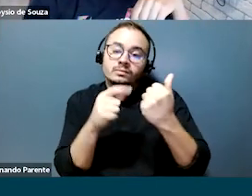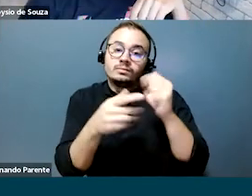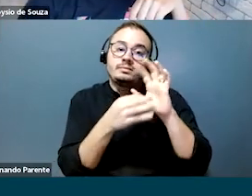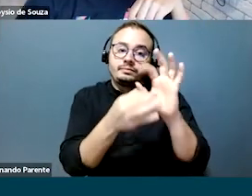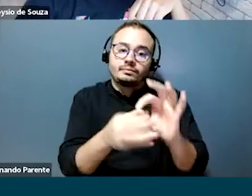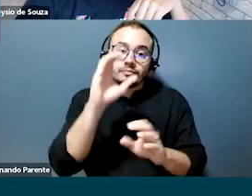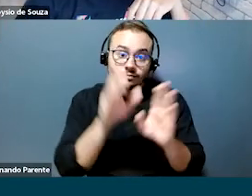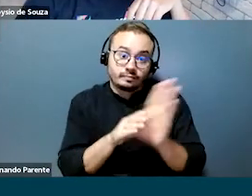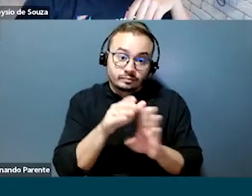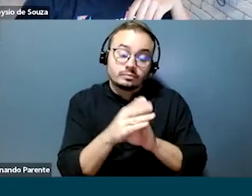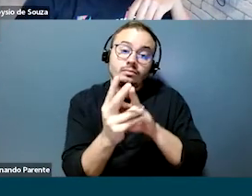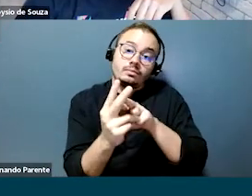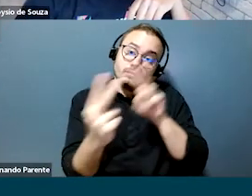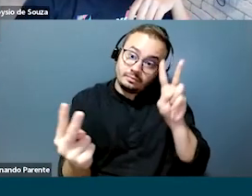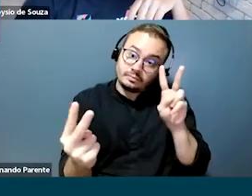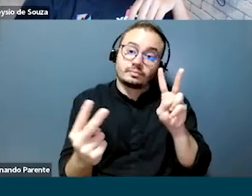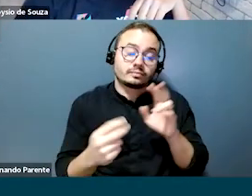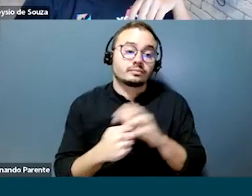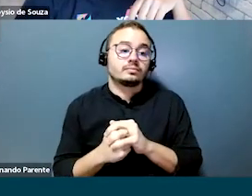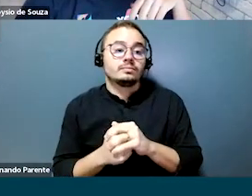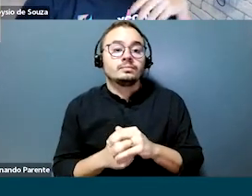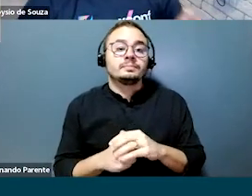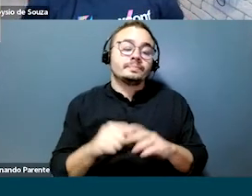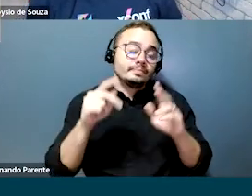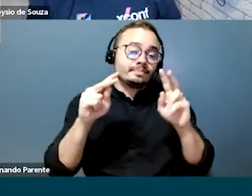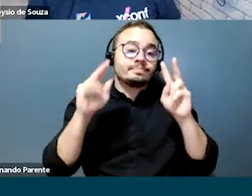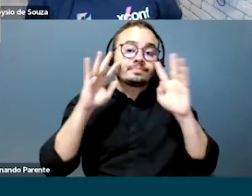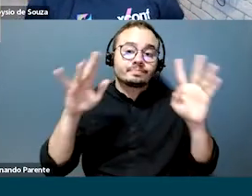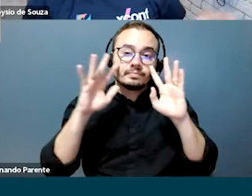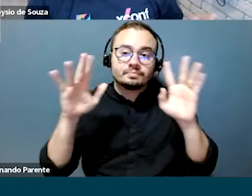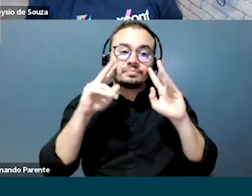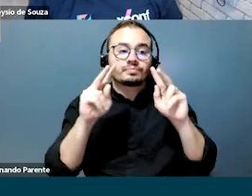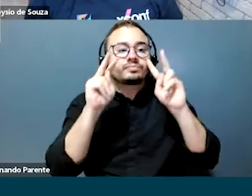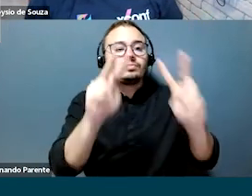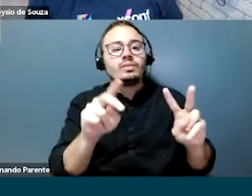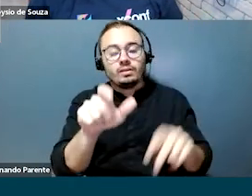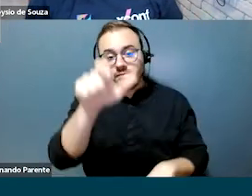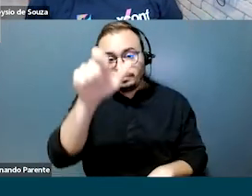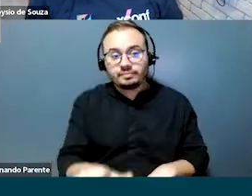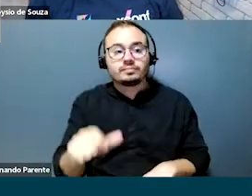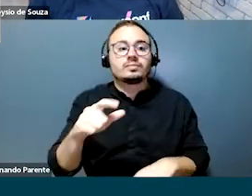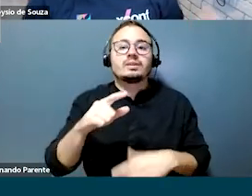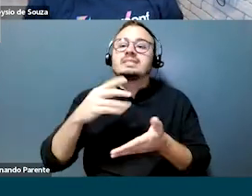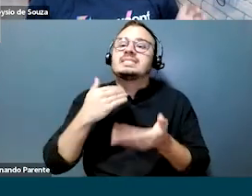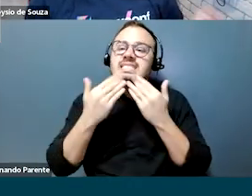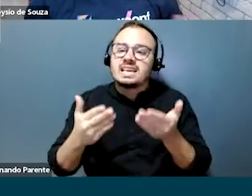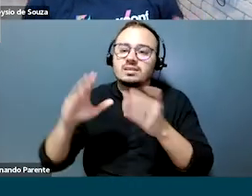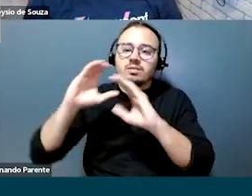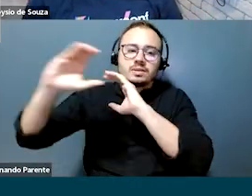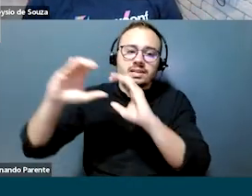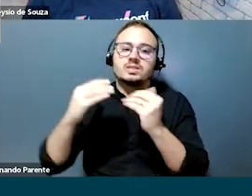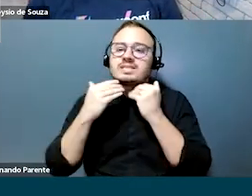de consultoria, né? Pensa que olhar para o cotidiano de uma consultora hoje e imaginar ela sem nenhuma